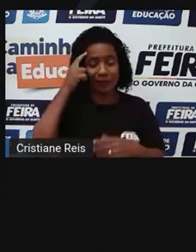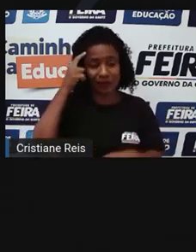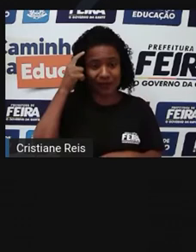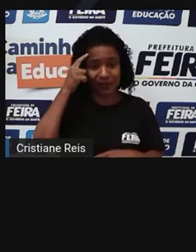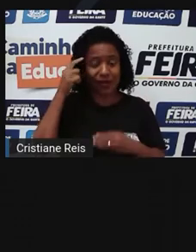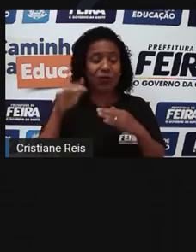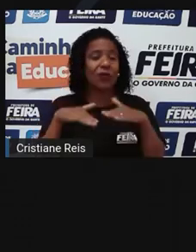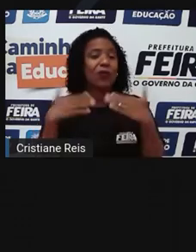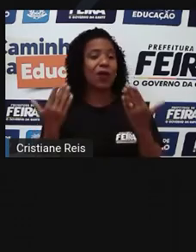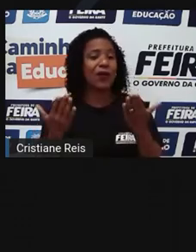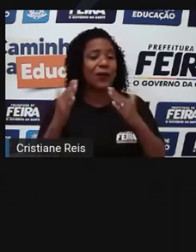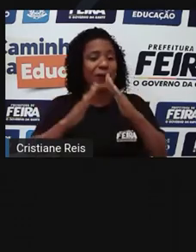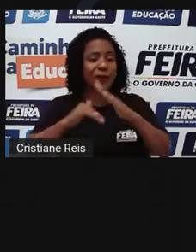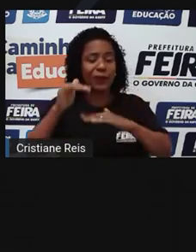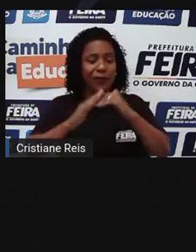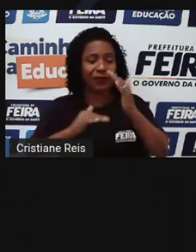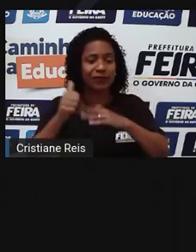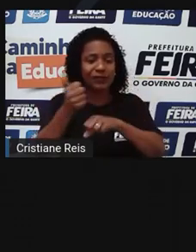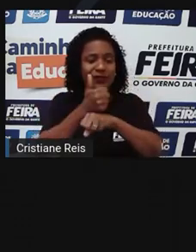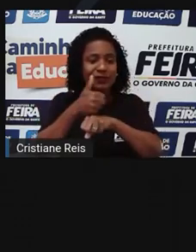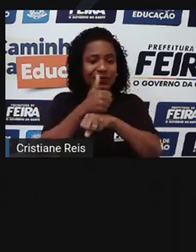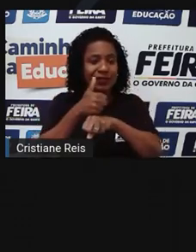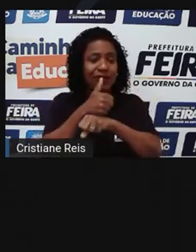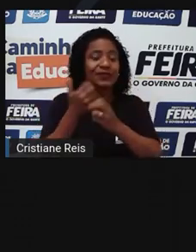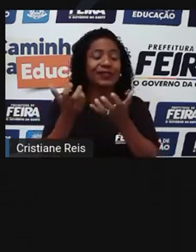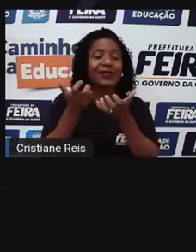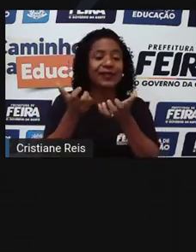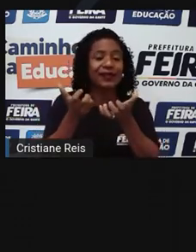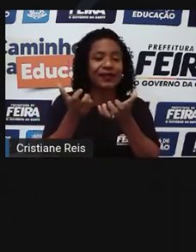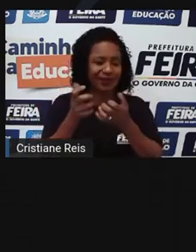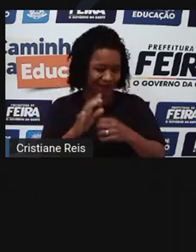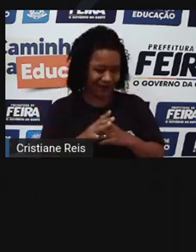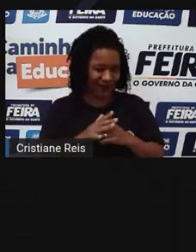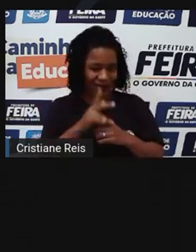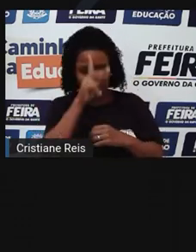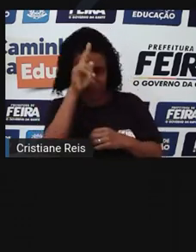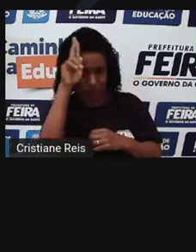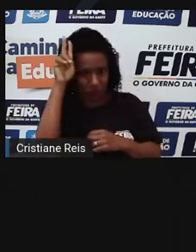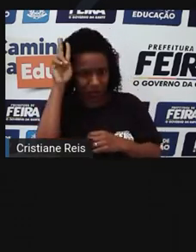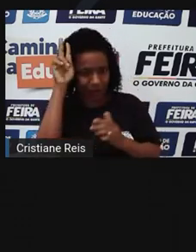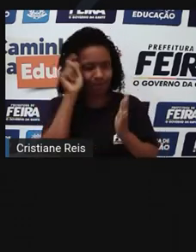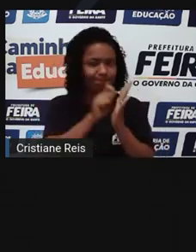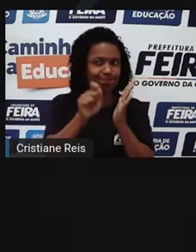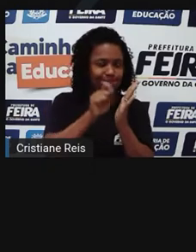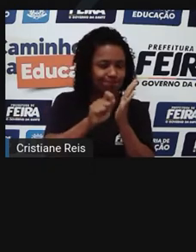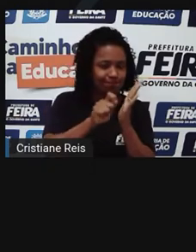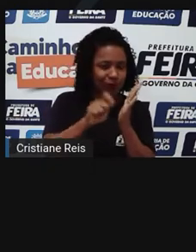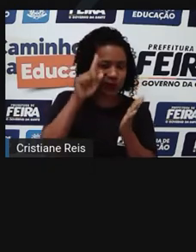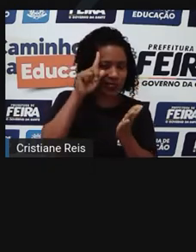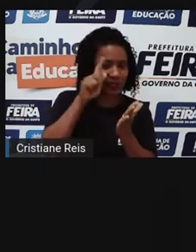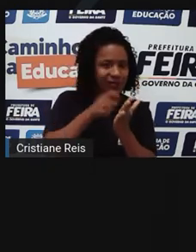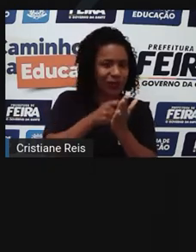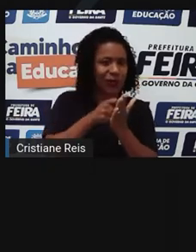for preencher a ficha do vestibular. Ao longo do ano, reflita com calma e tenha em mente que sua decisão não precisa ser